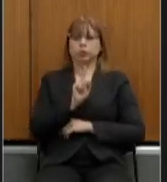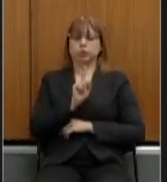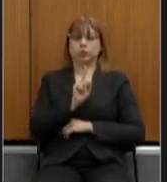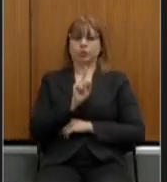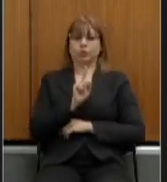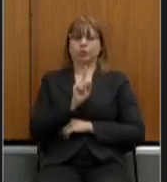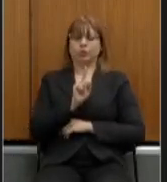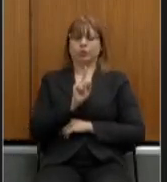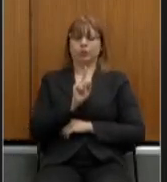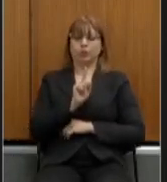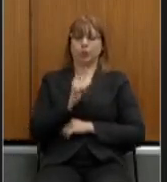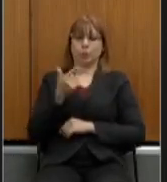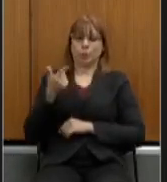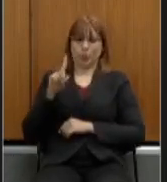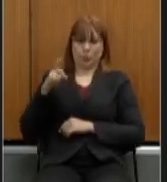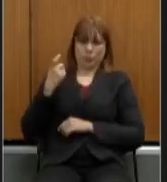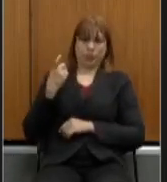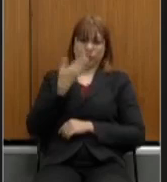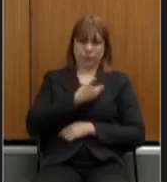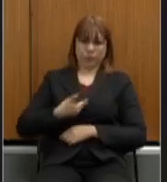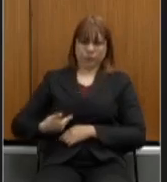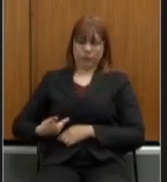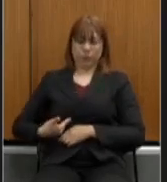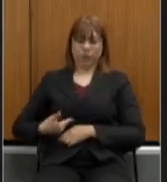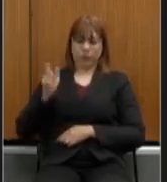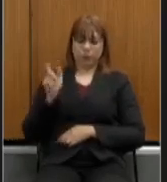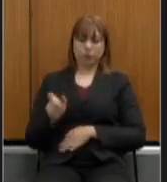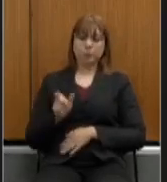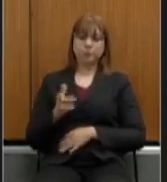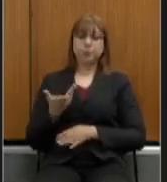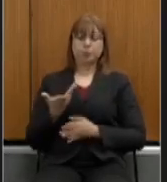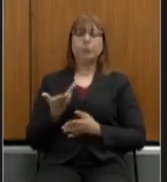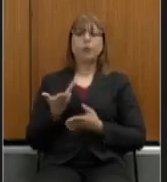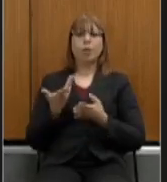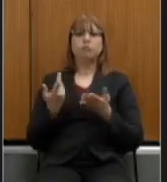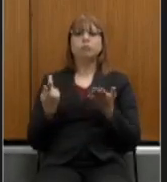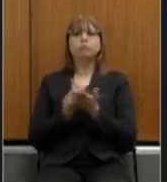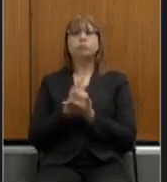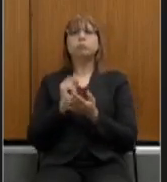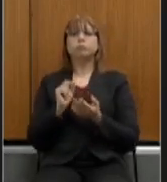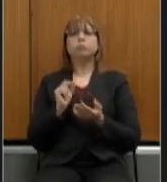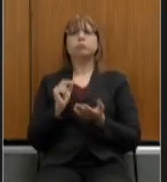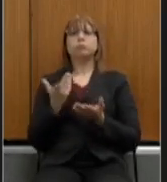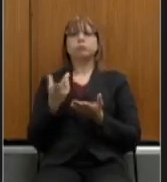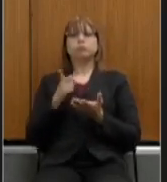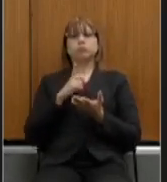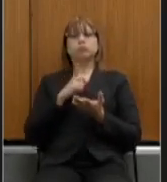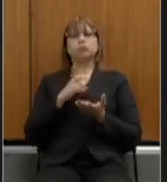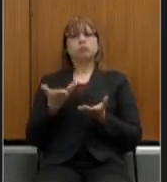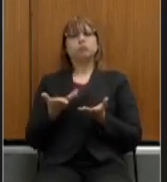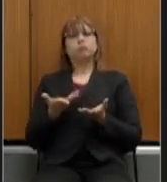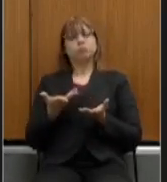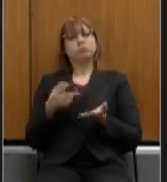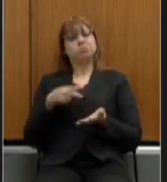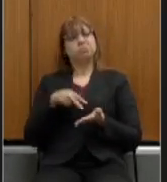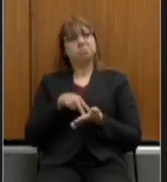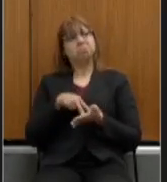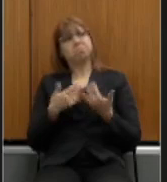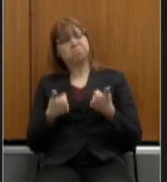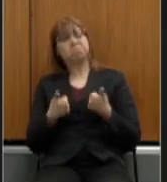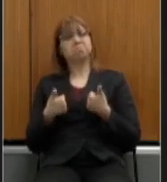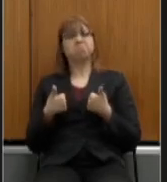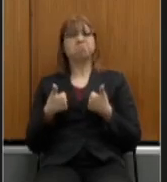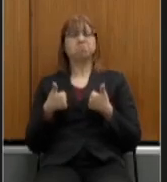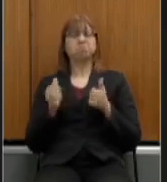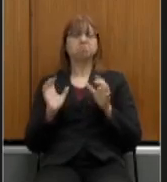gestão anterior desta forma criamos uma base sólida no parlamento de